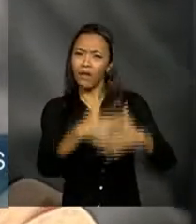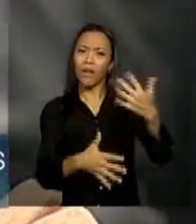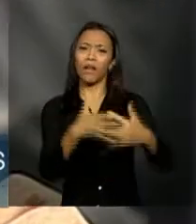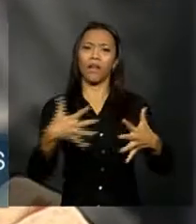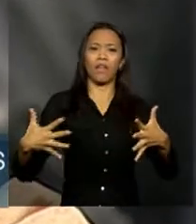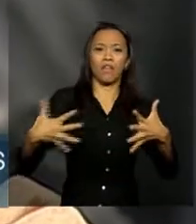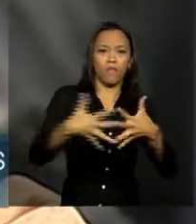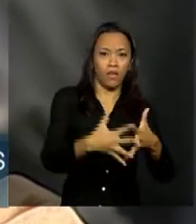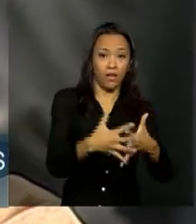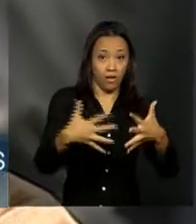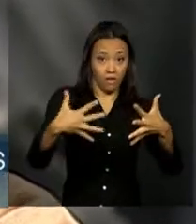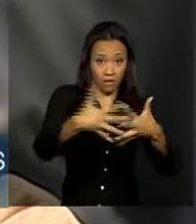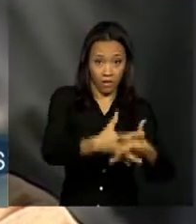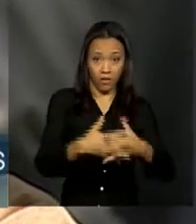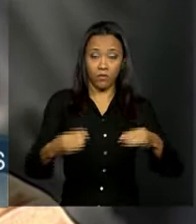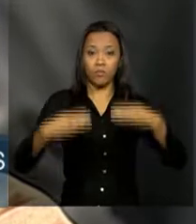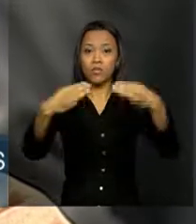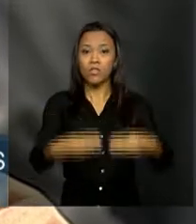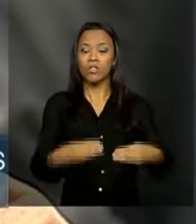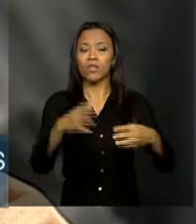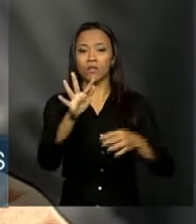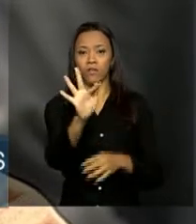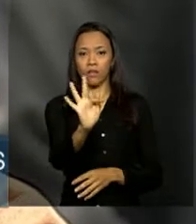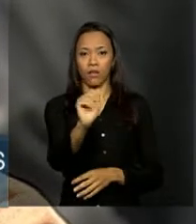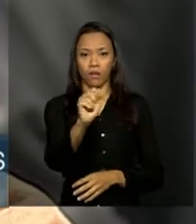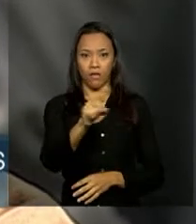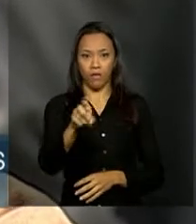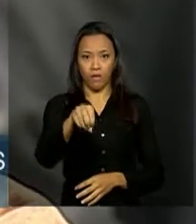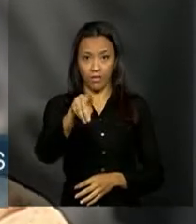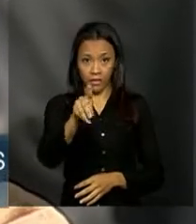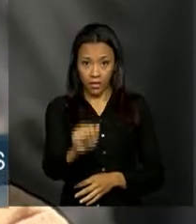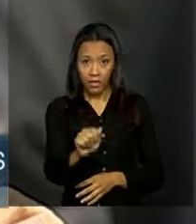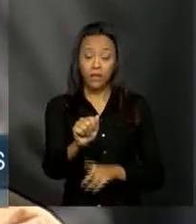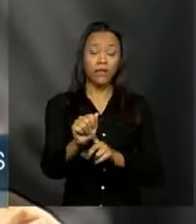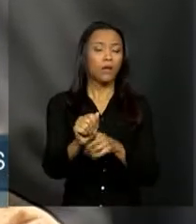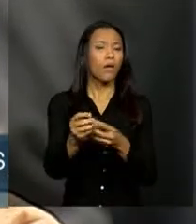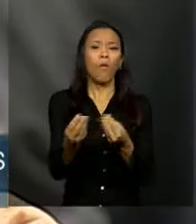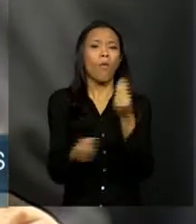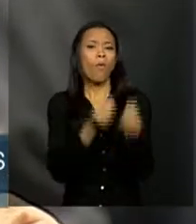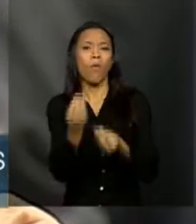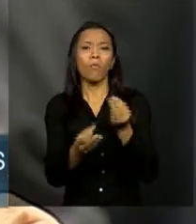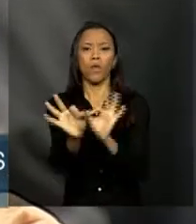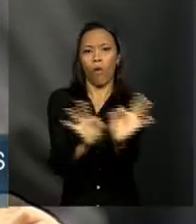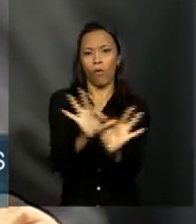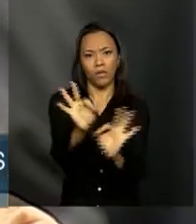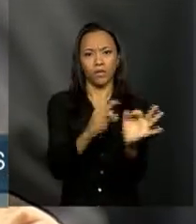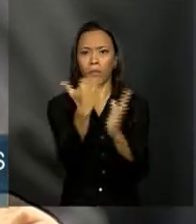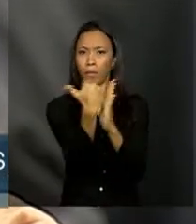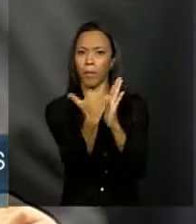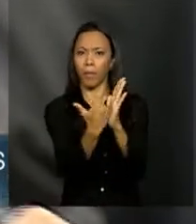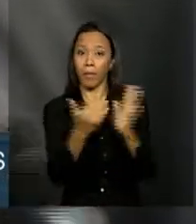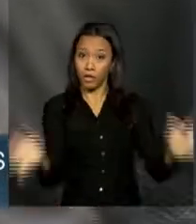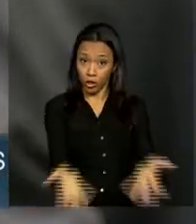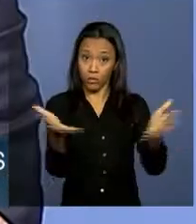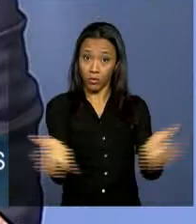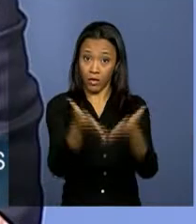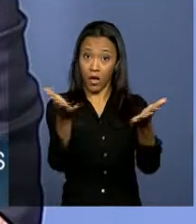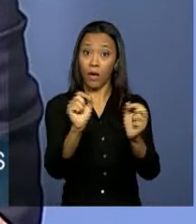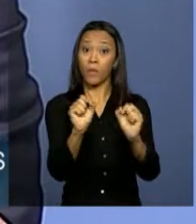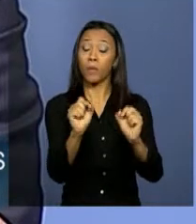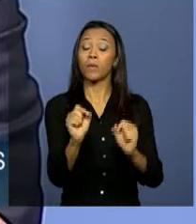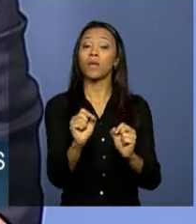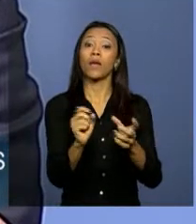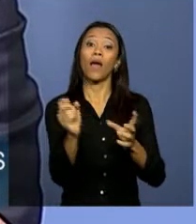pode ir até mesmo de encontro com o plano que está sendo montado para estimular as exportações? Veja, primeiro